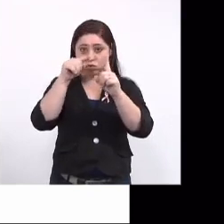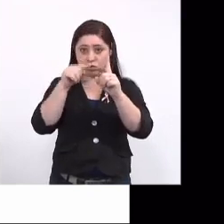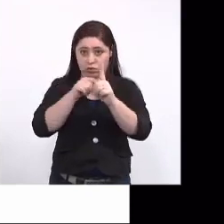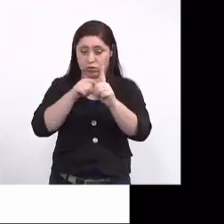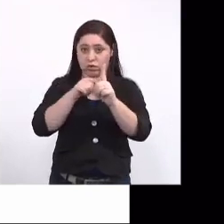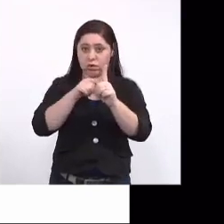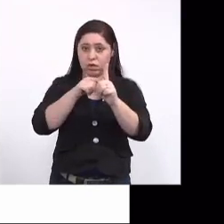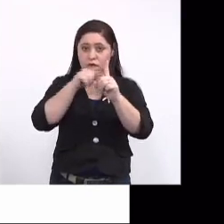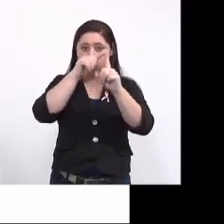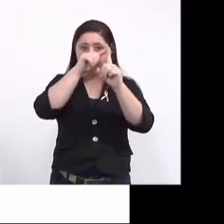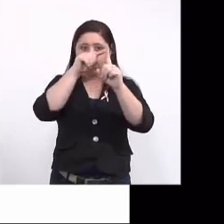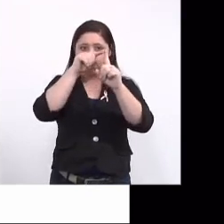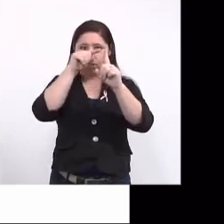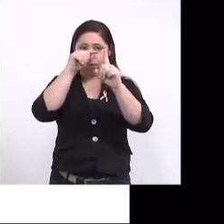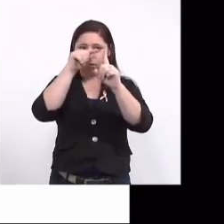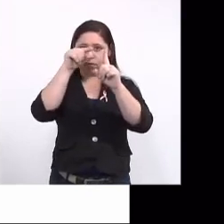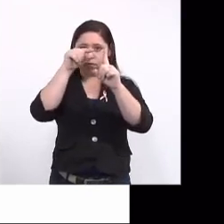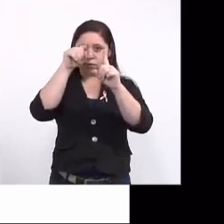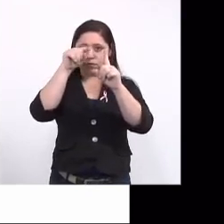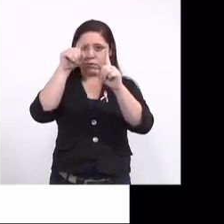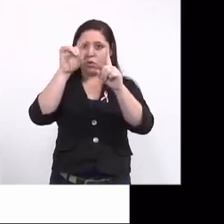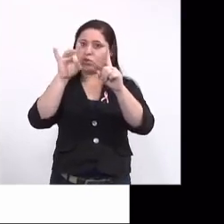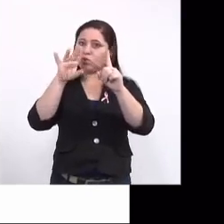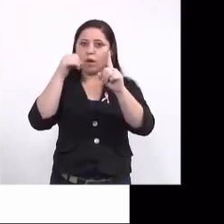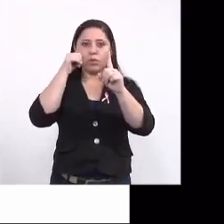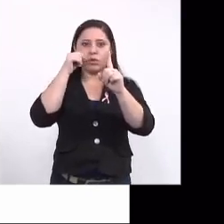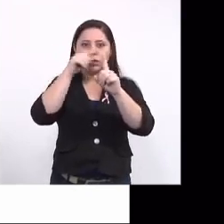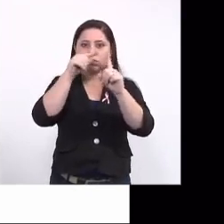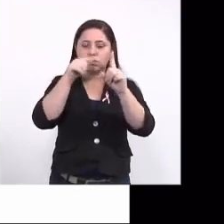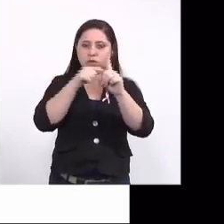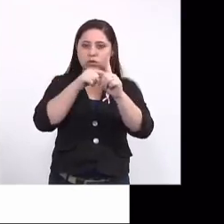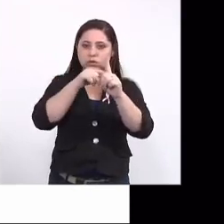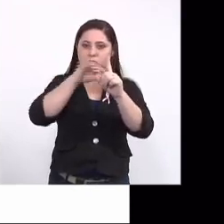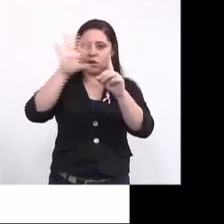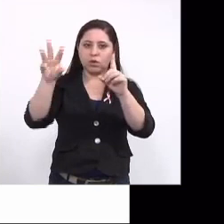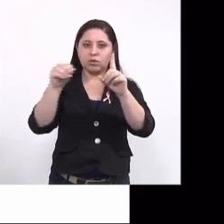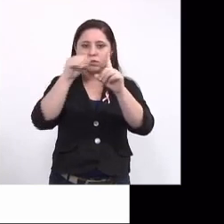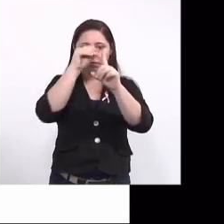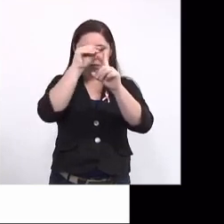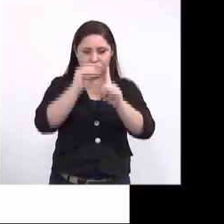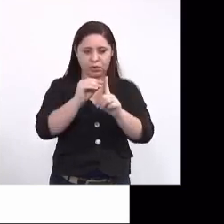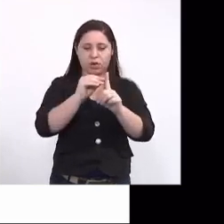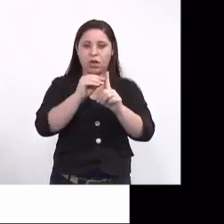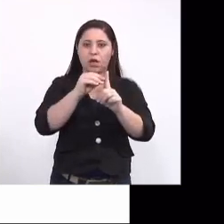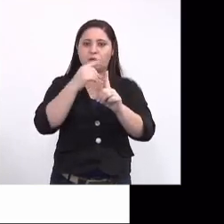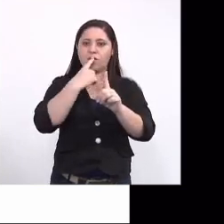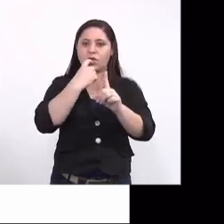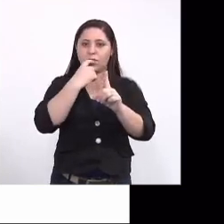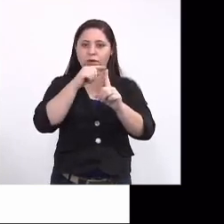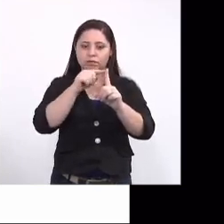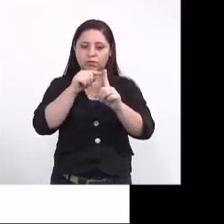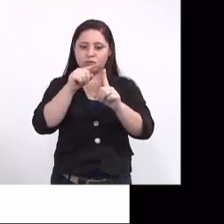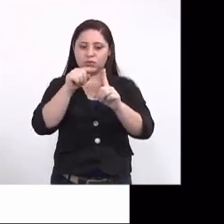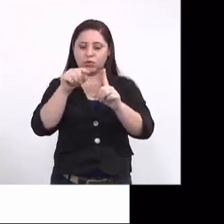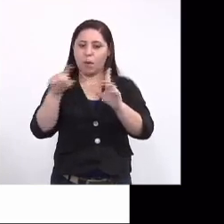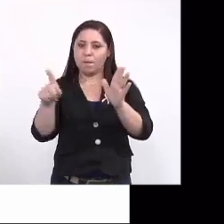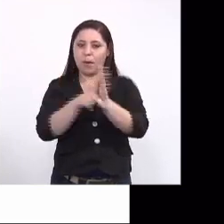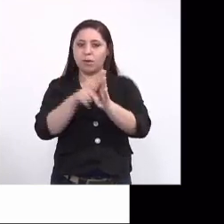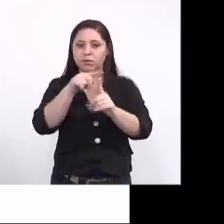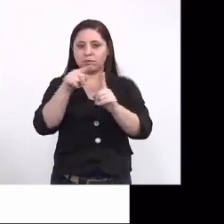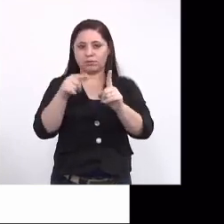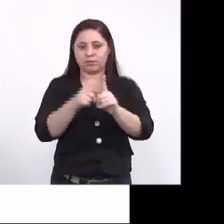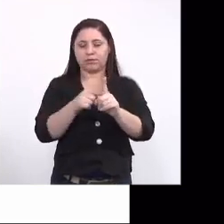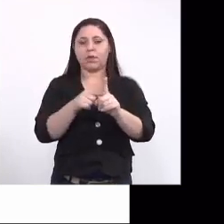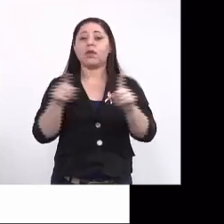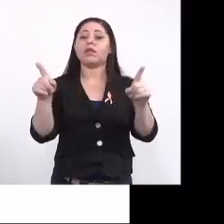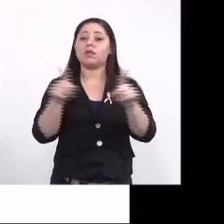dessa linha tracejada em preto, nós tiramos só as mulheres gestantes e colocamos na linha vermelha embaixo. Tem o mesmo comportamento.